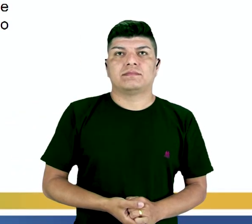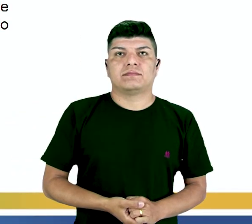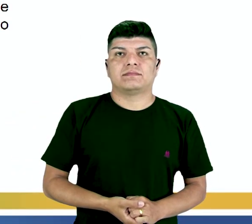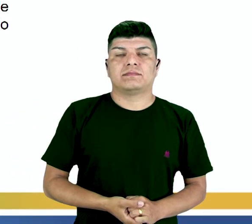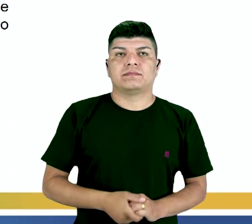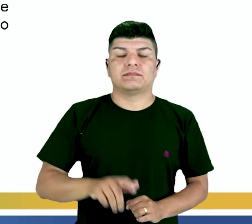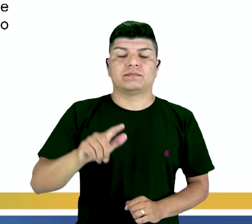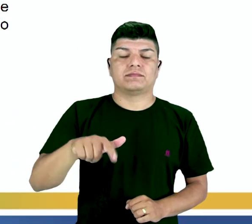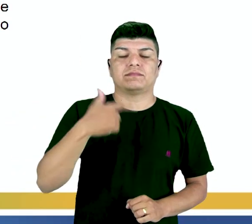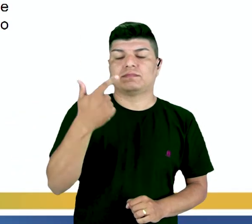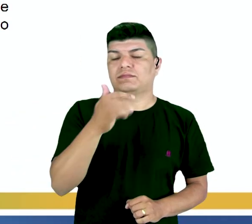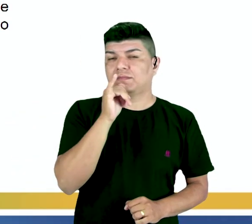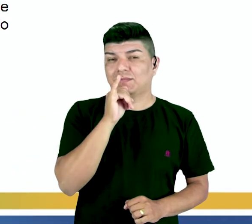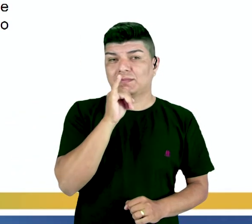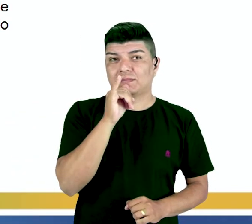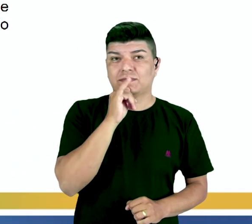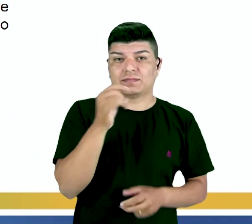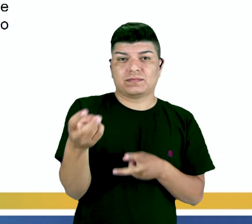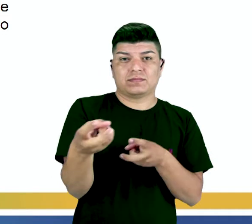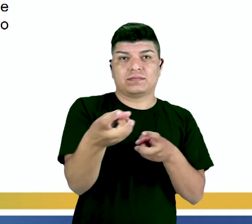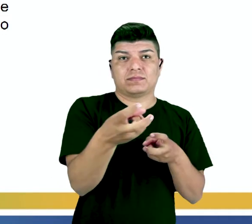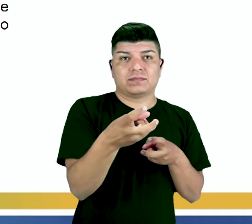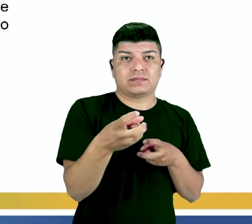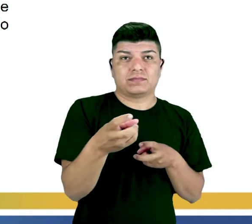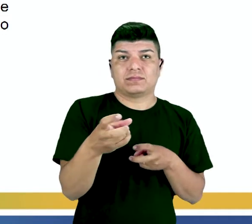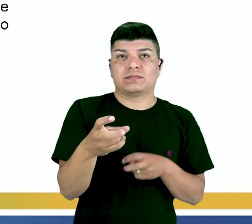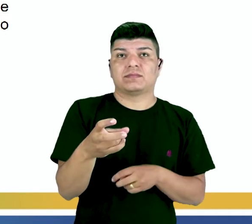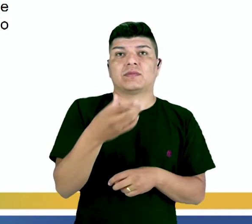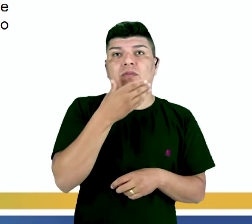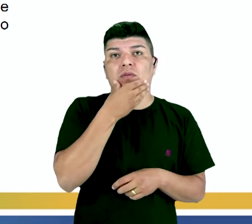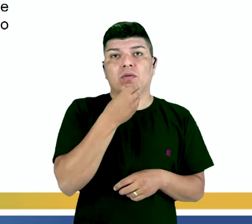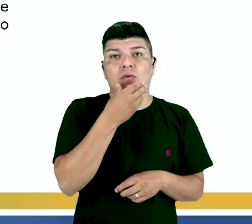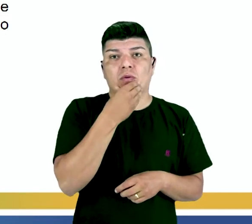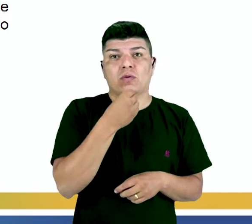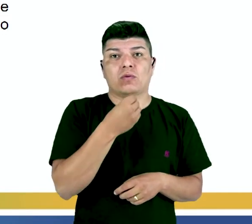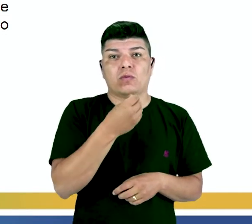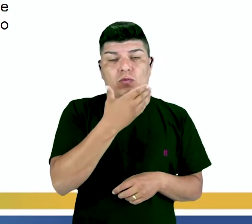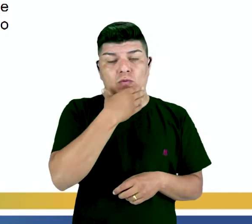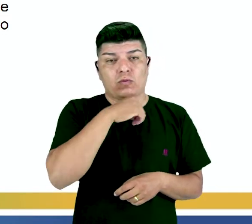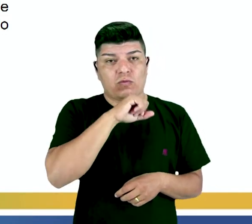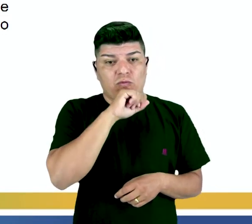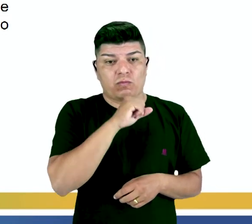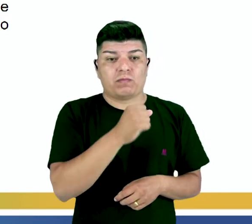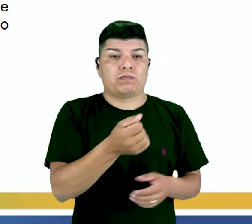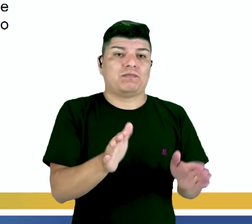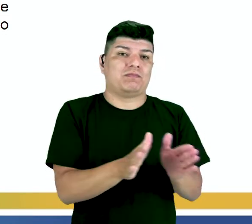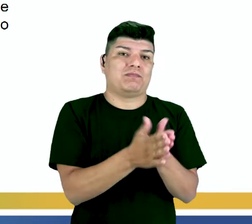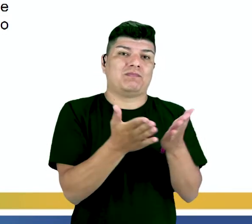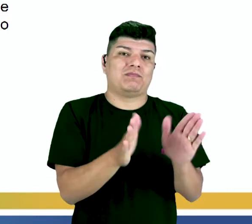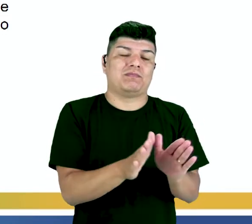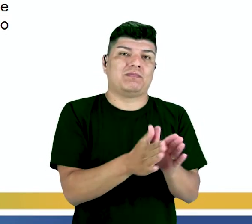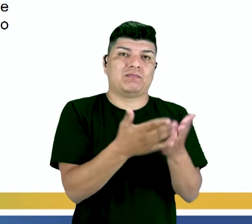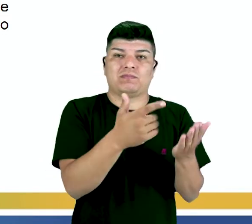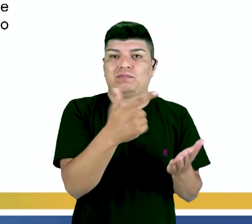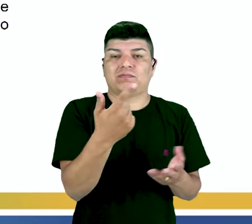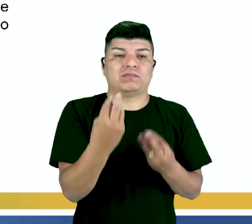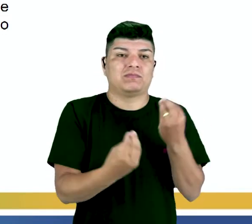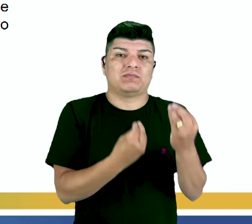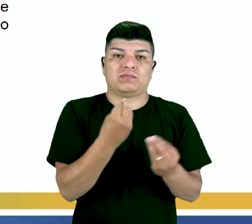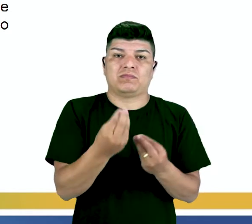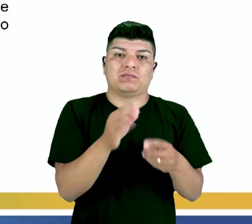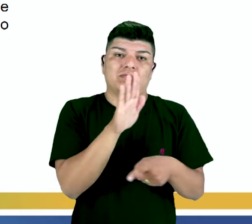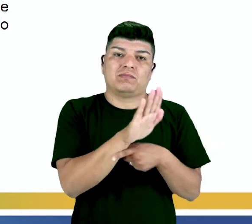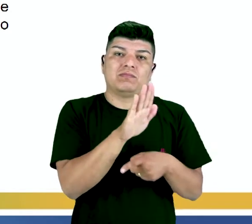Outro exemplo aí que vocês podem perceber, o leandor era pobre e não tinha meio de sustentar os sete filhos. Por isso,